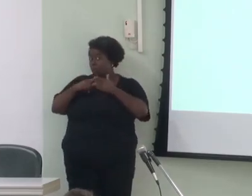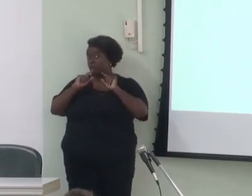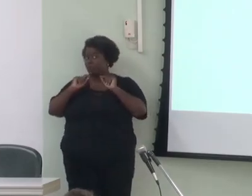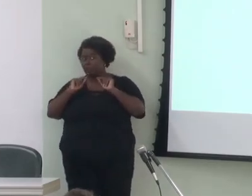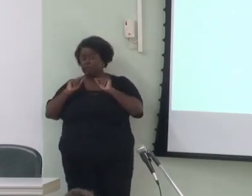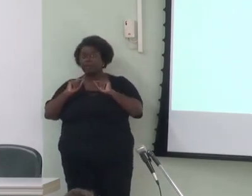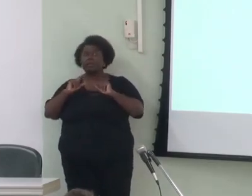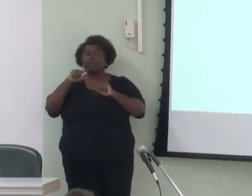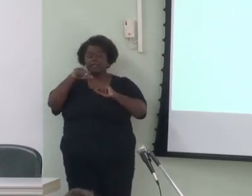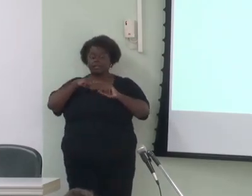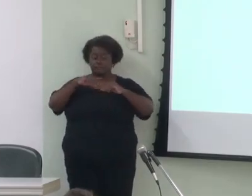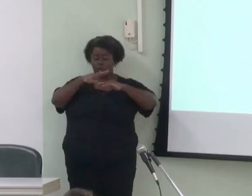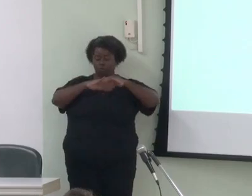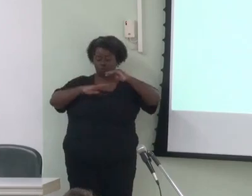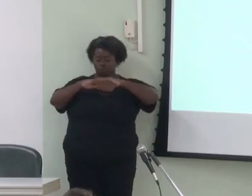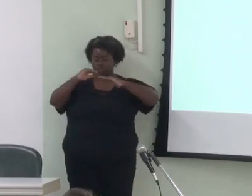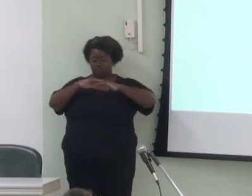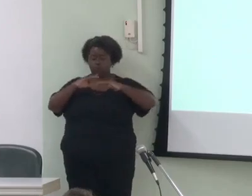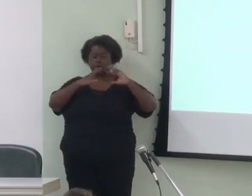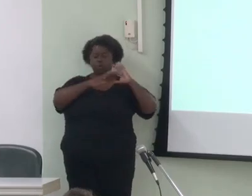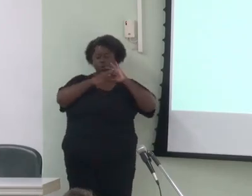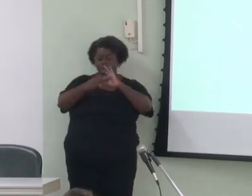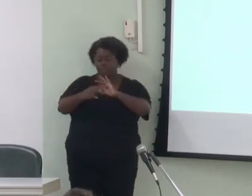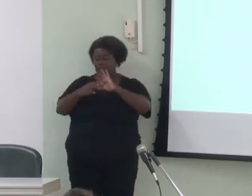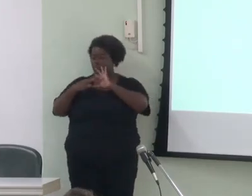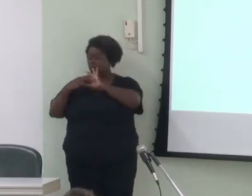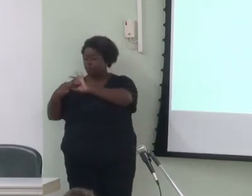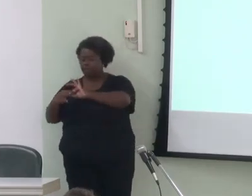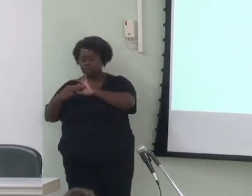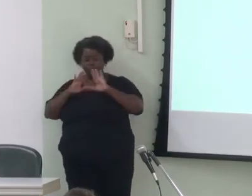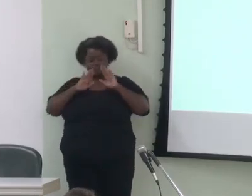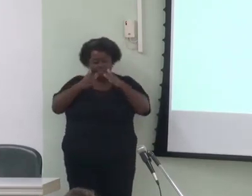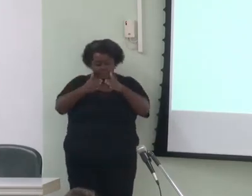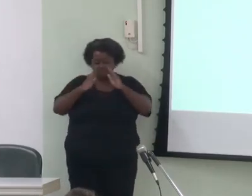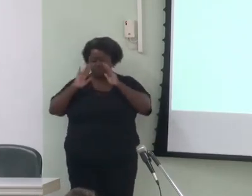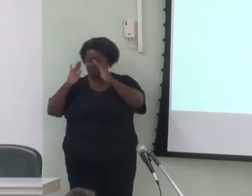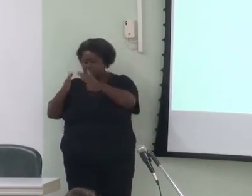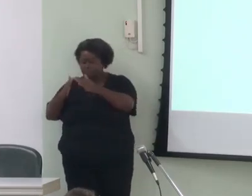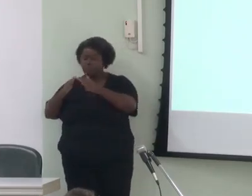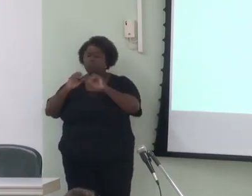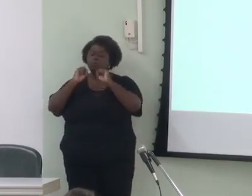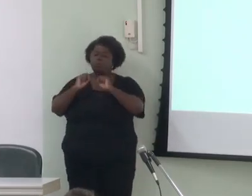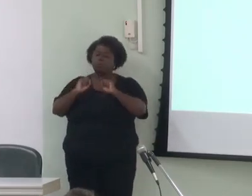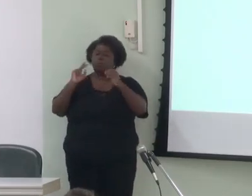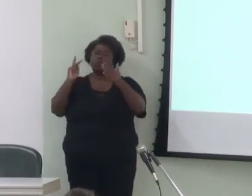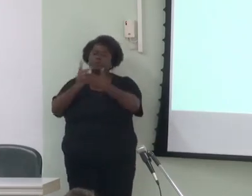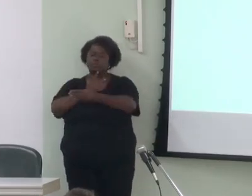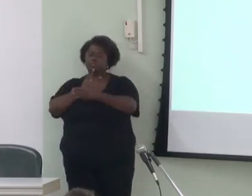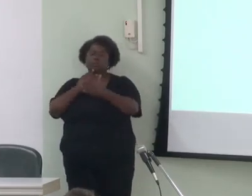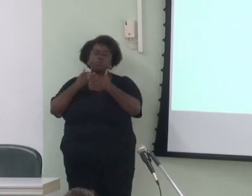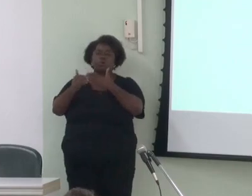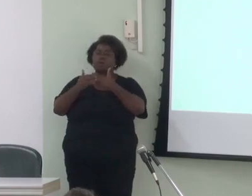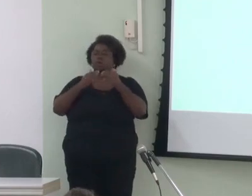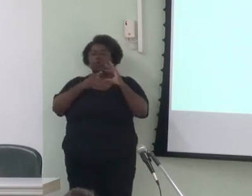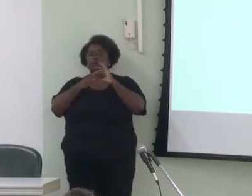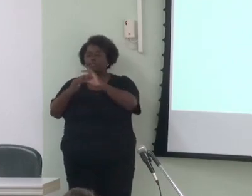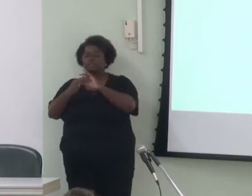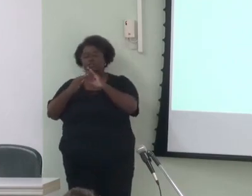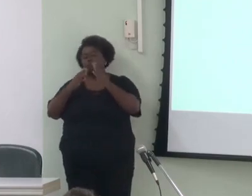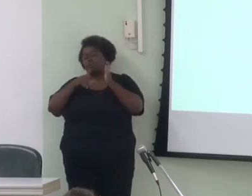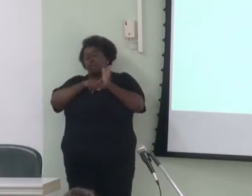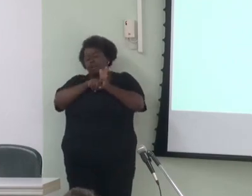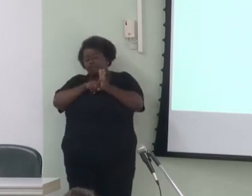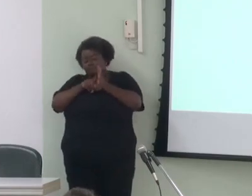diferirem em contextos específicos elas podem em alguma medida acontecer em qualquer um dos contextos analisados